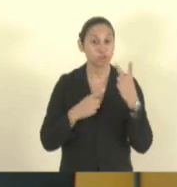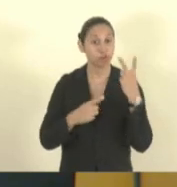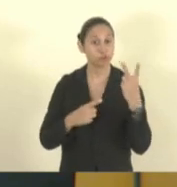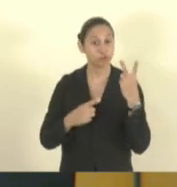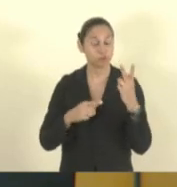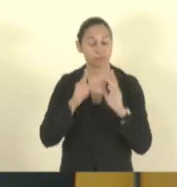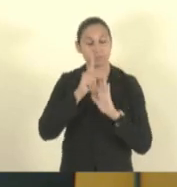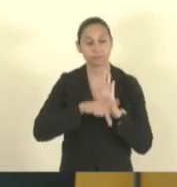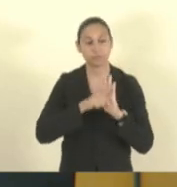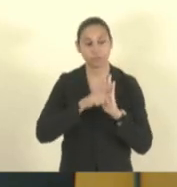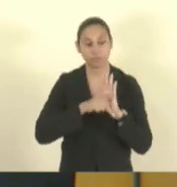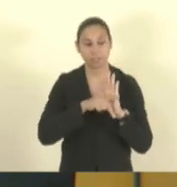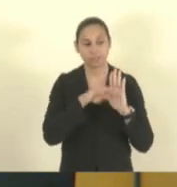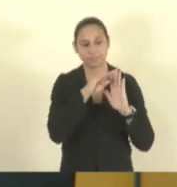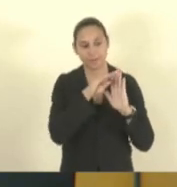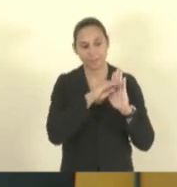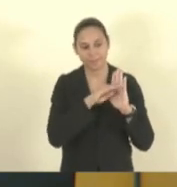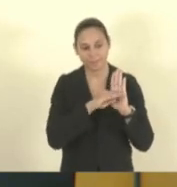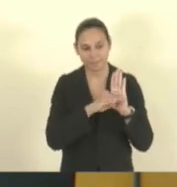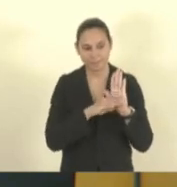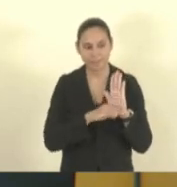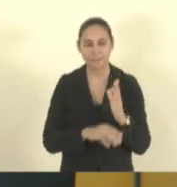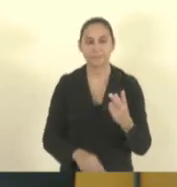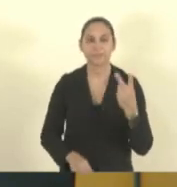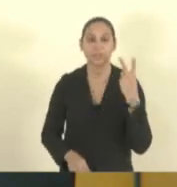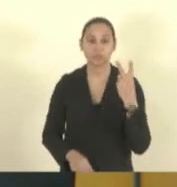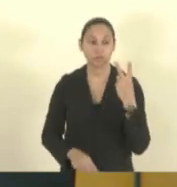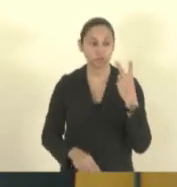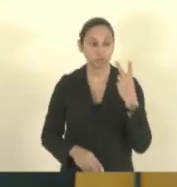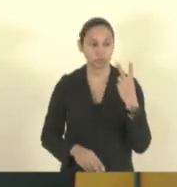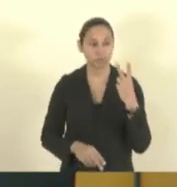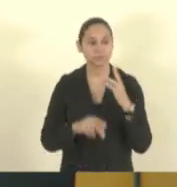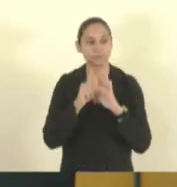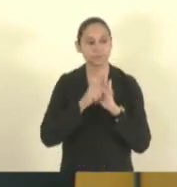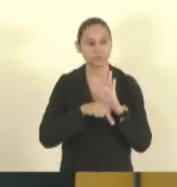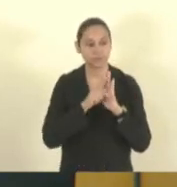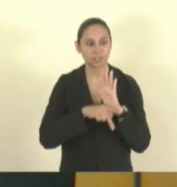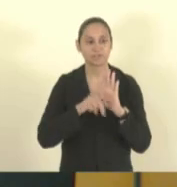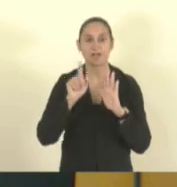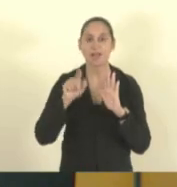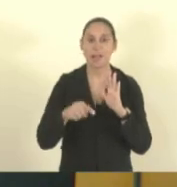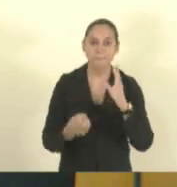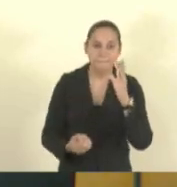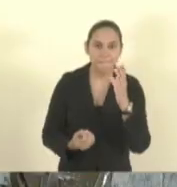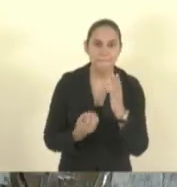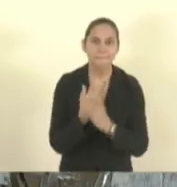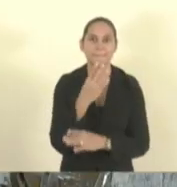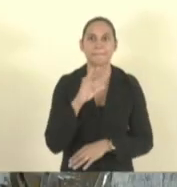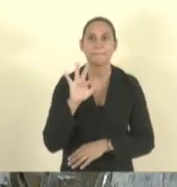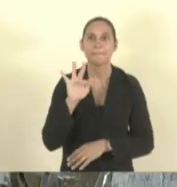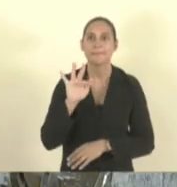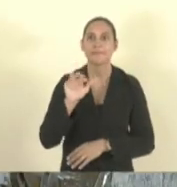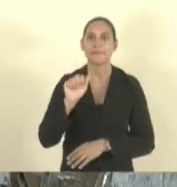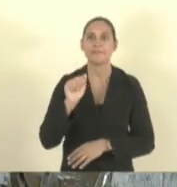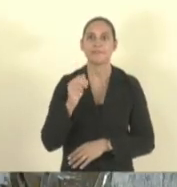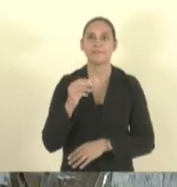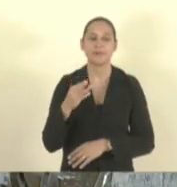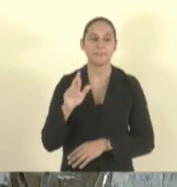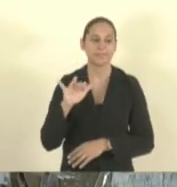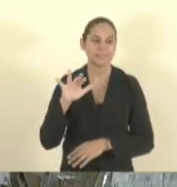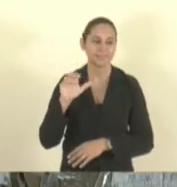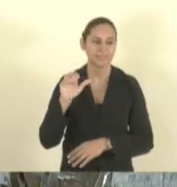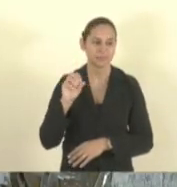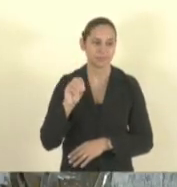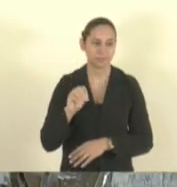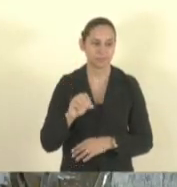em pauta, e os dois são de relatoria, deputado Fabrício Gandini. Então, eu passo a palavra ao deputado Fabrício.